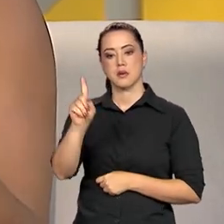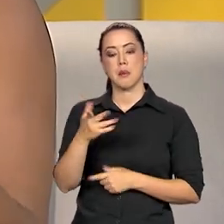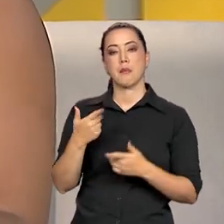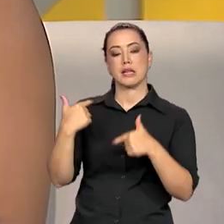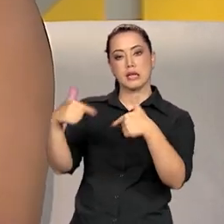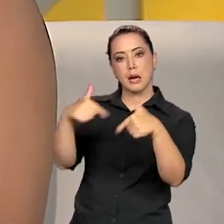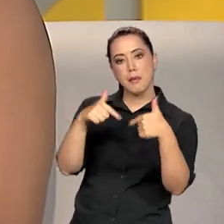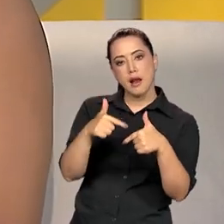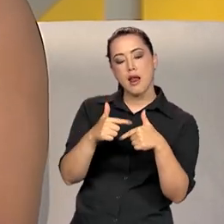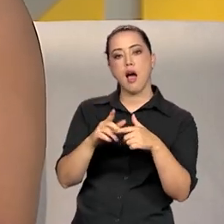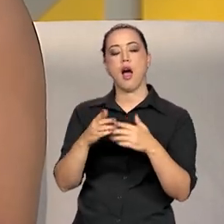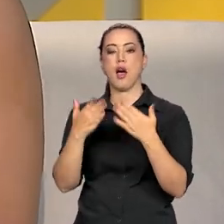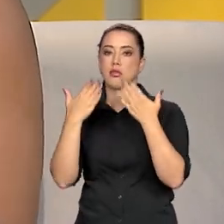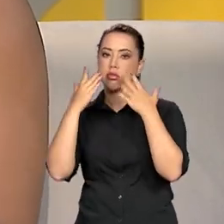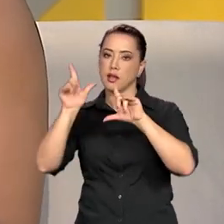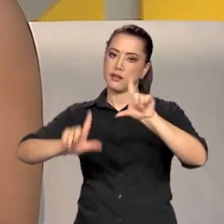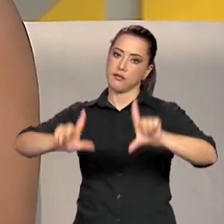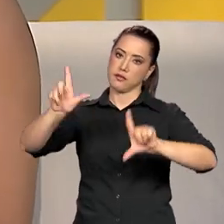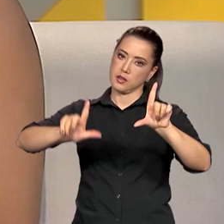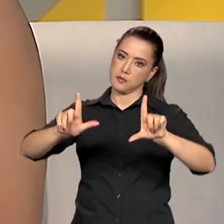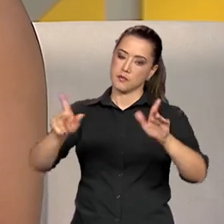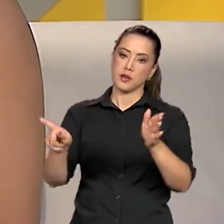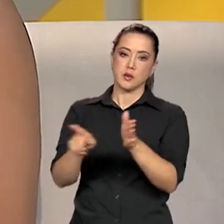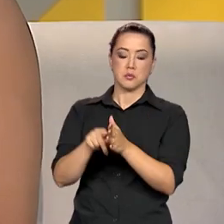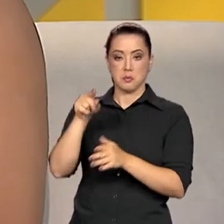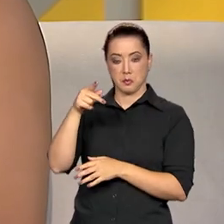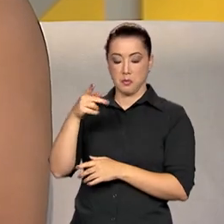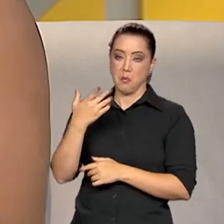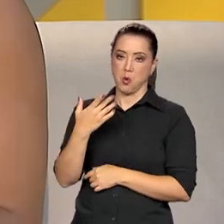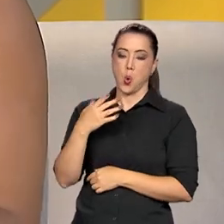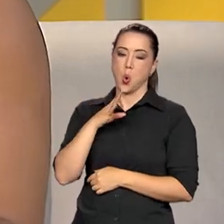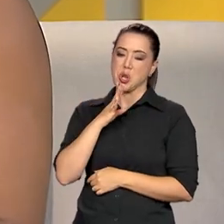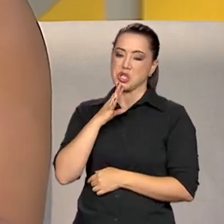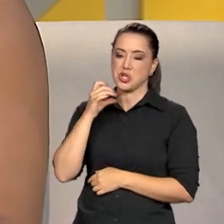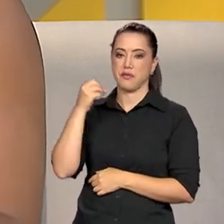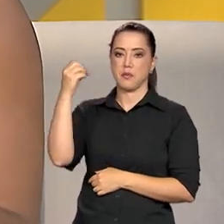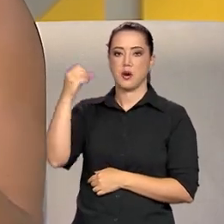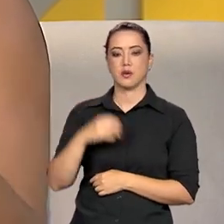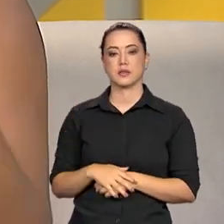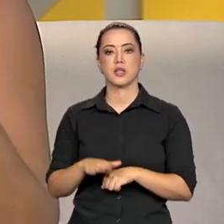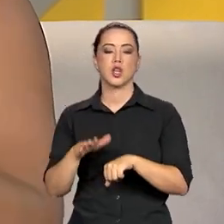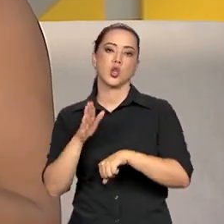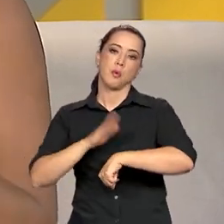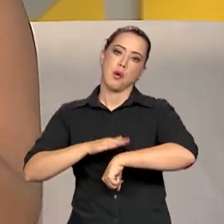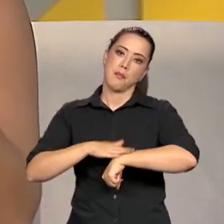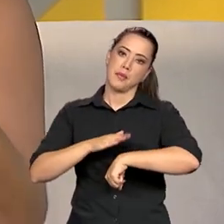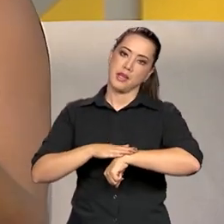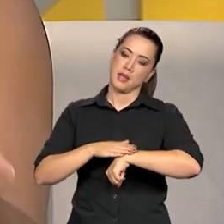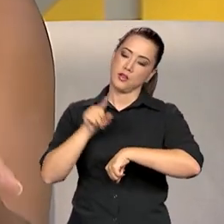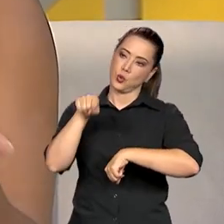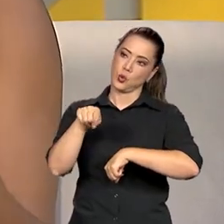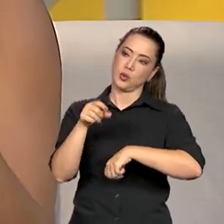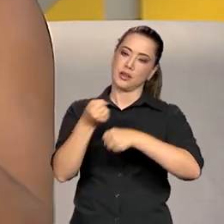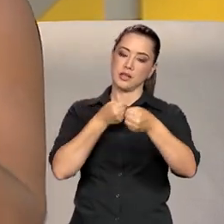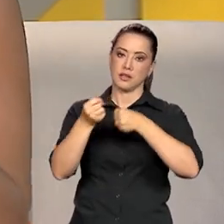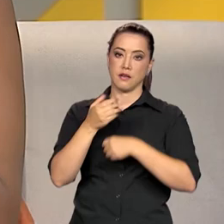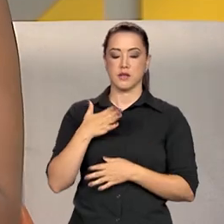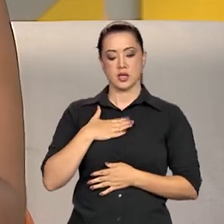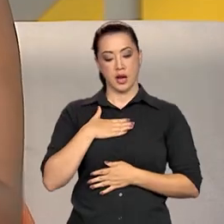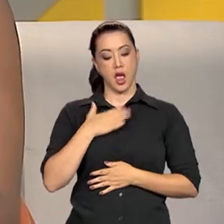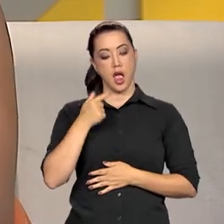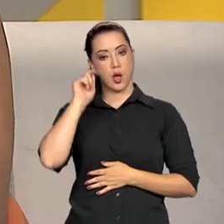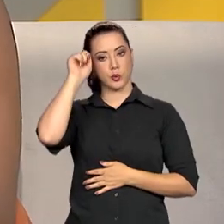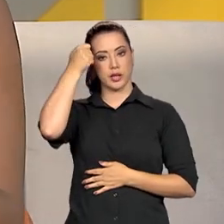jornalismo, num programa de uma emissora, inclusive, muito famosa. E durante a entrevista, era eu e uma outra menina branca. Eu